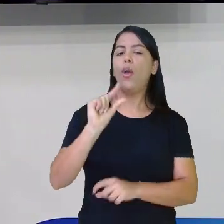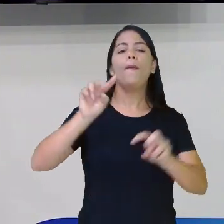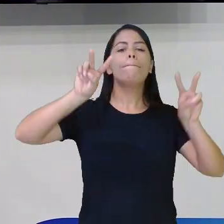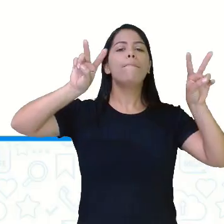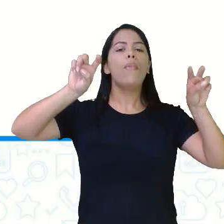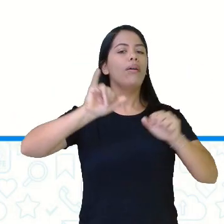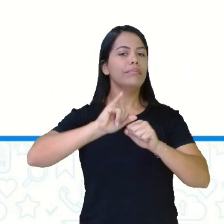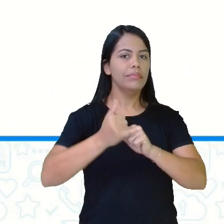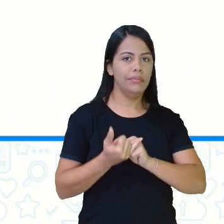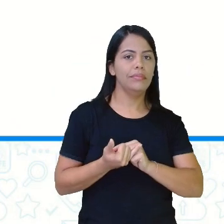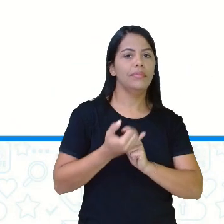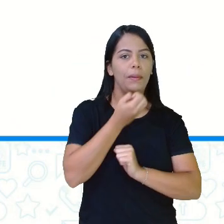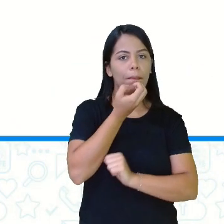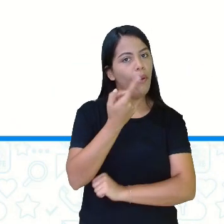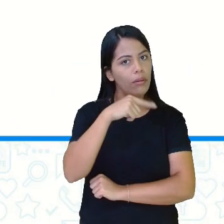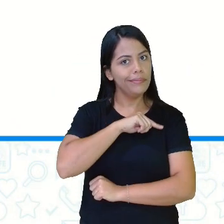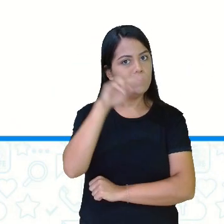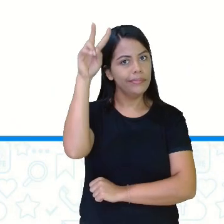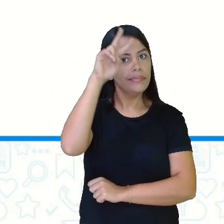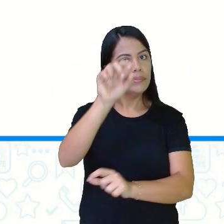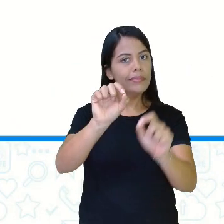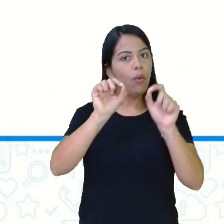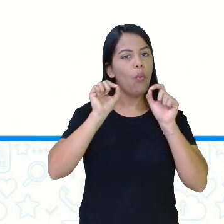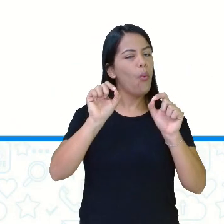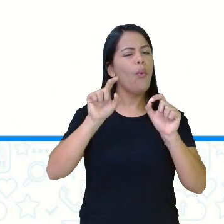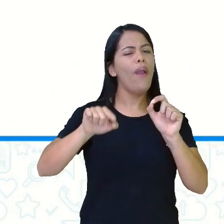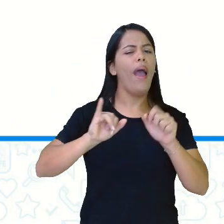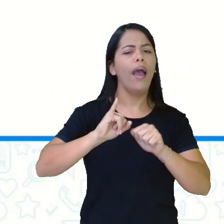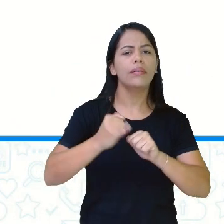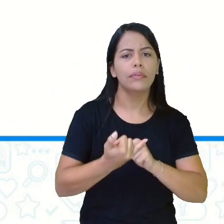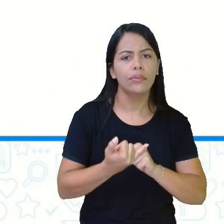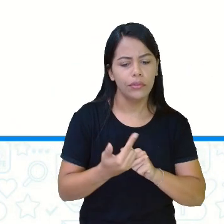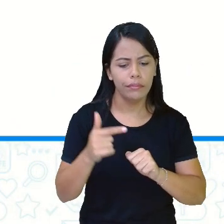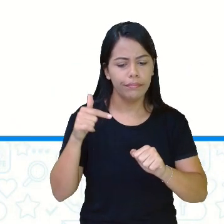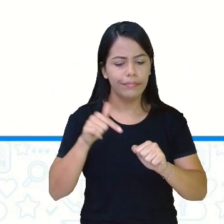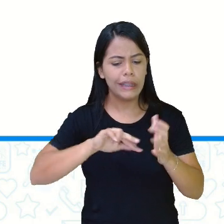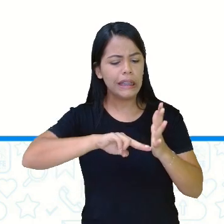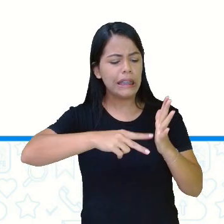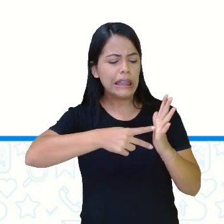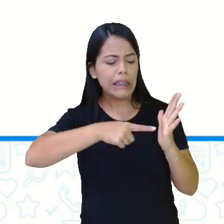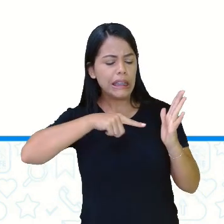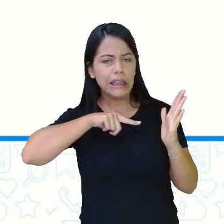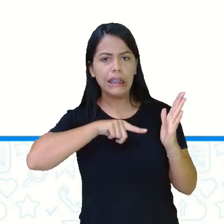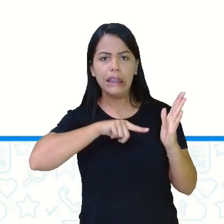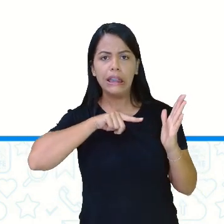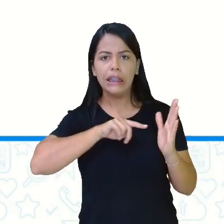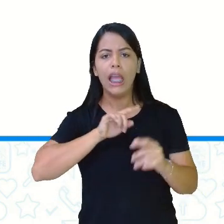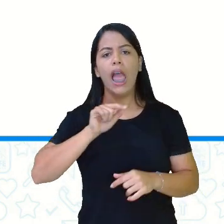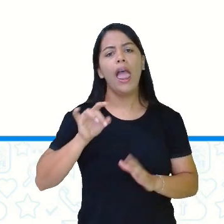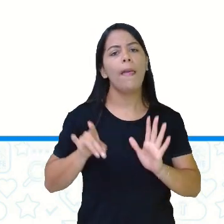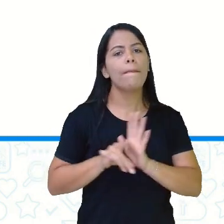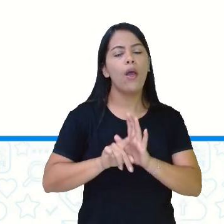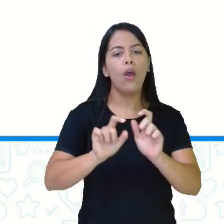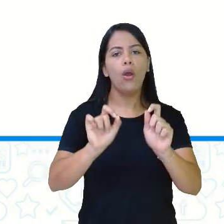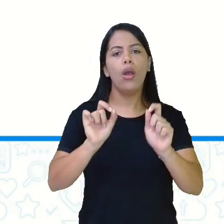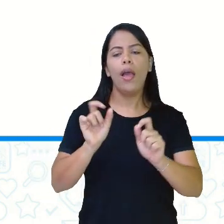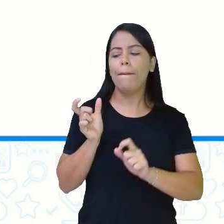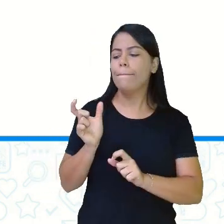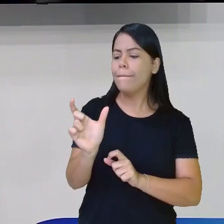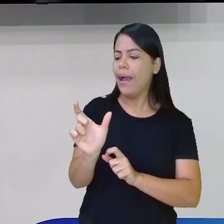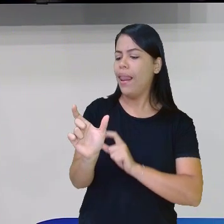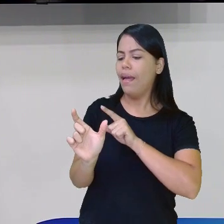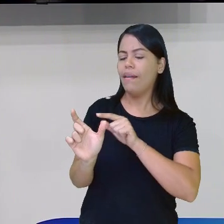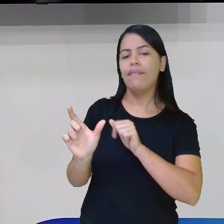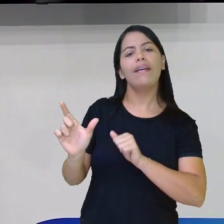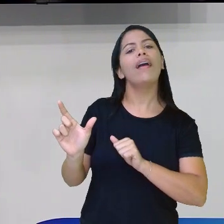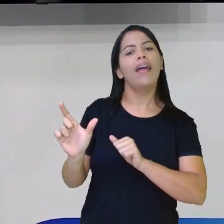adjetivos, é bom a gente lembrar o que é um adjetivo, tá? O adjetivo é aquela palavra que dá